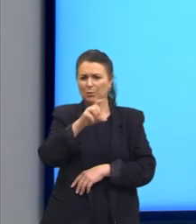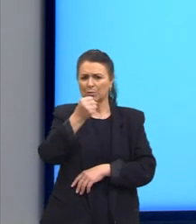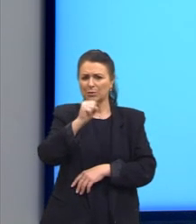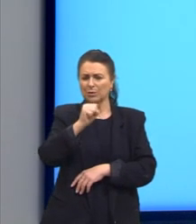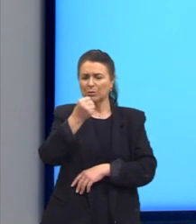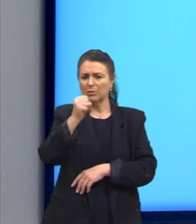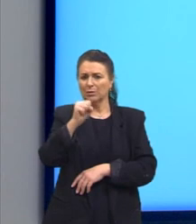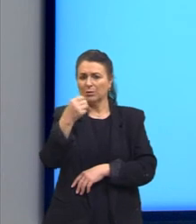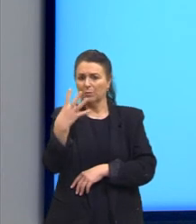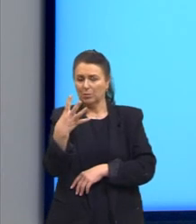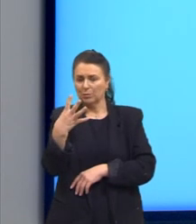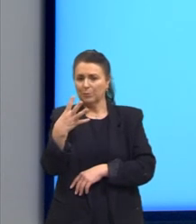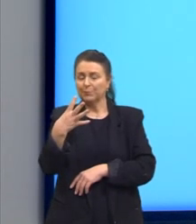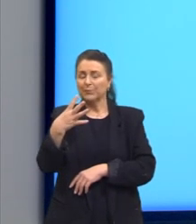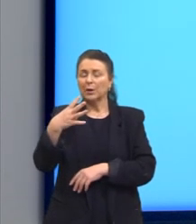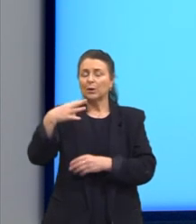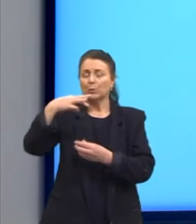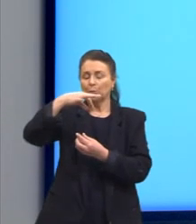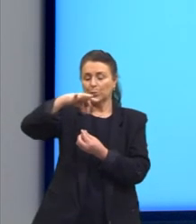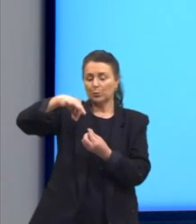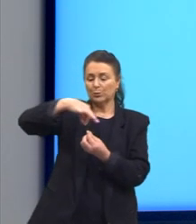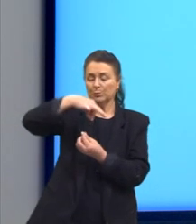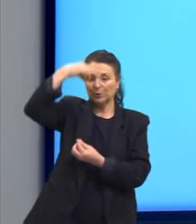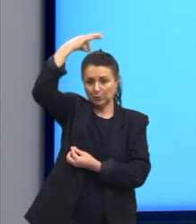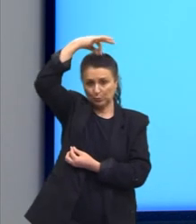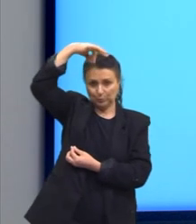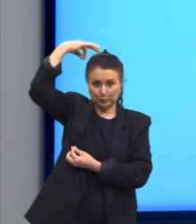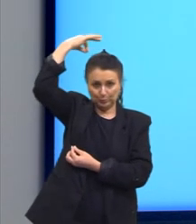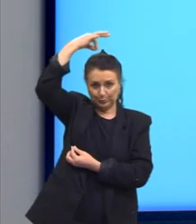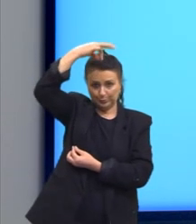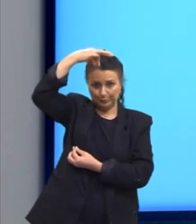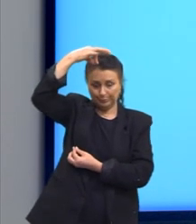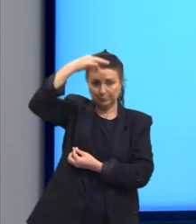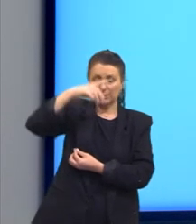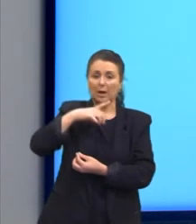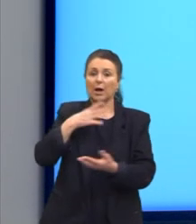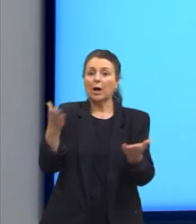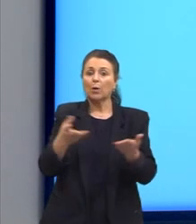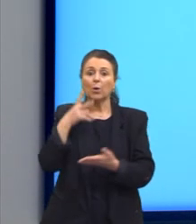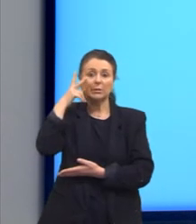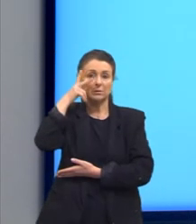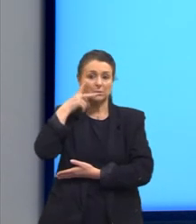Espírito Santo. Atual município, né? De Sapé, na Paraíba, né?